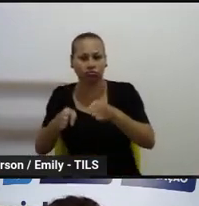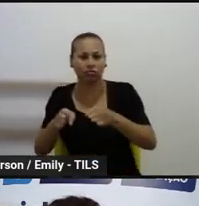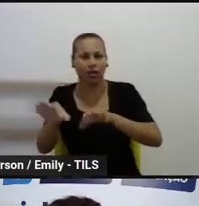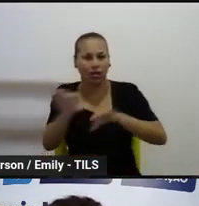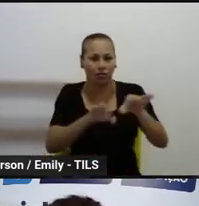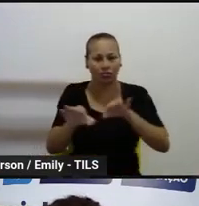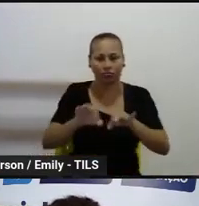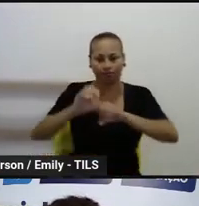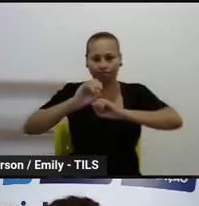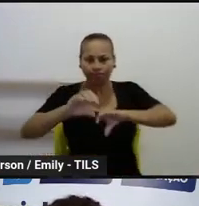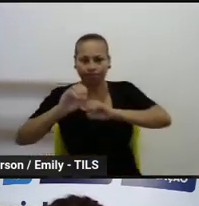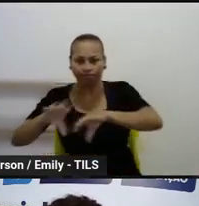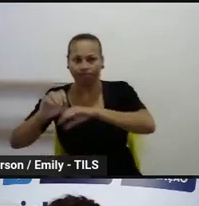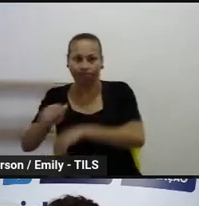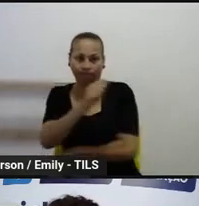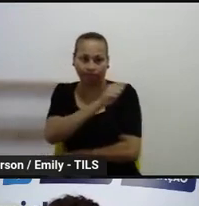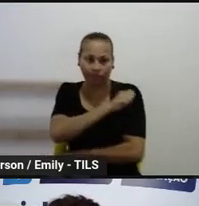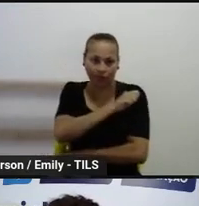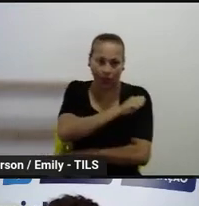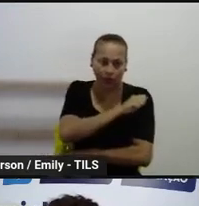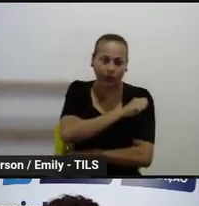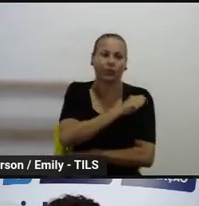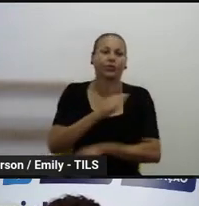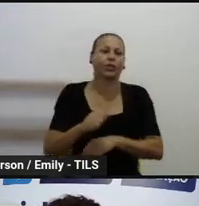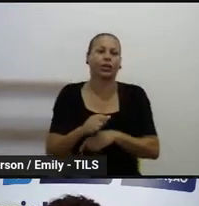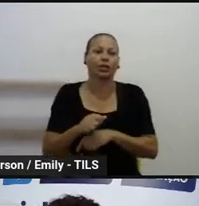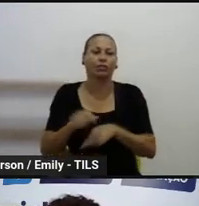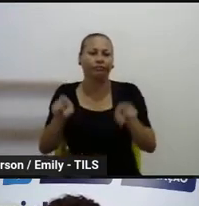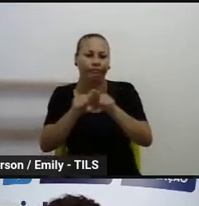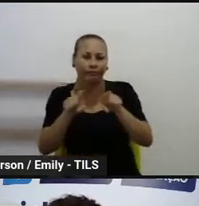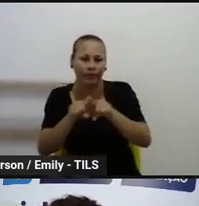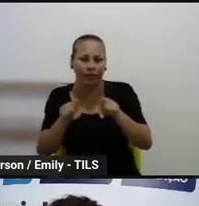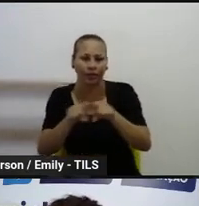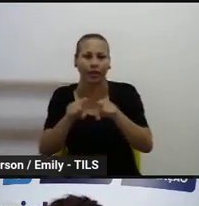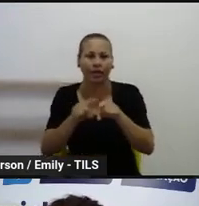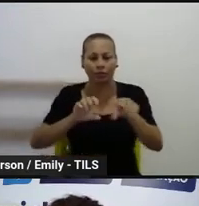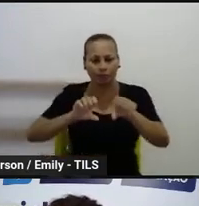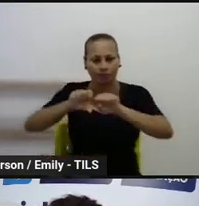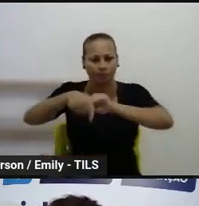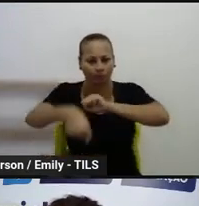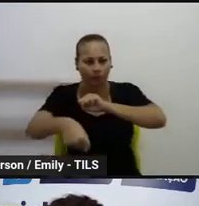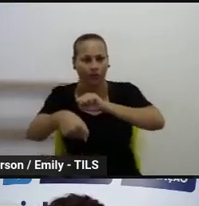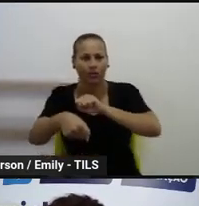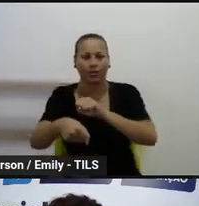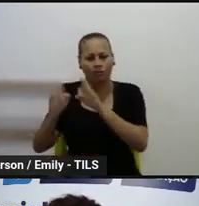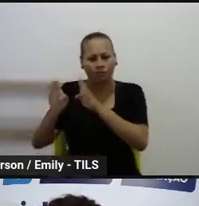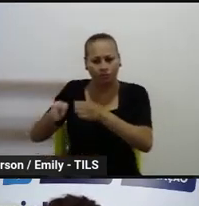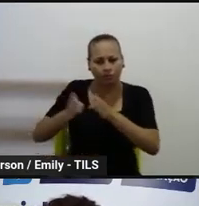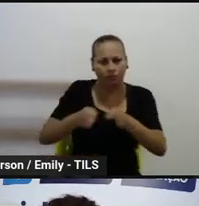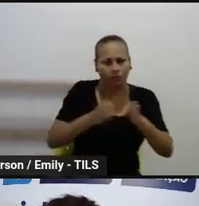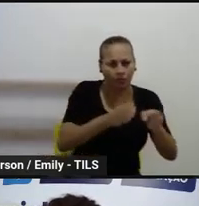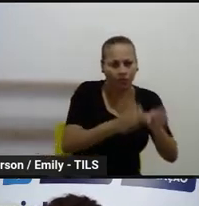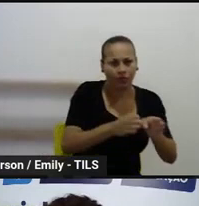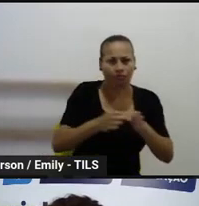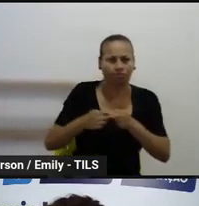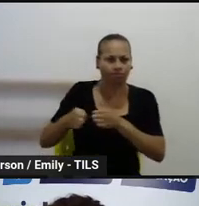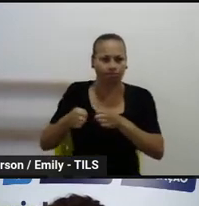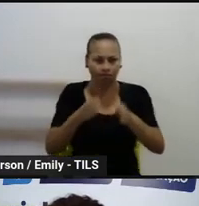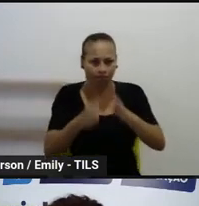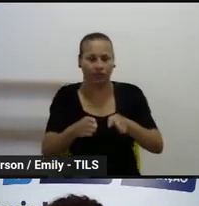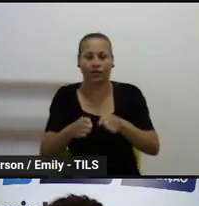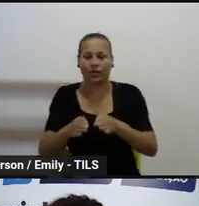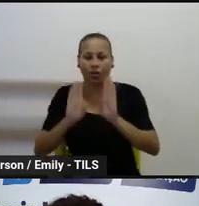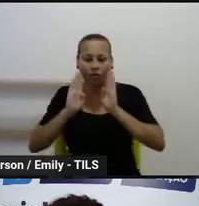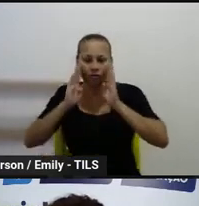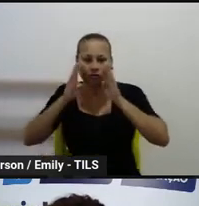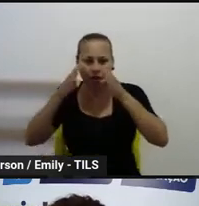aprendizagem dos estudantes. Nossas formações sempre foram e continuarão sendo pautadas